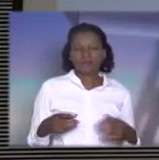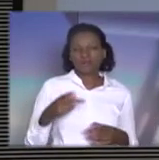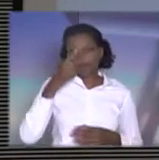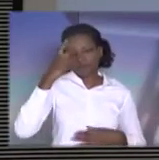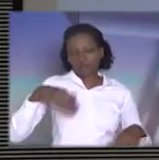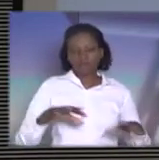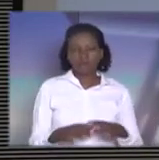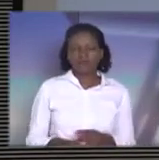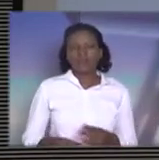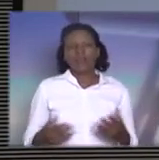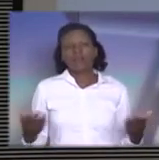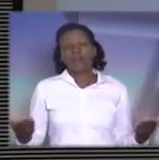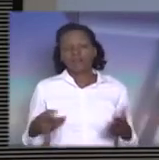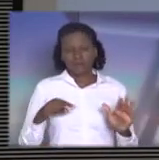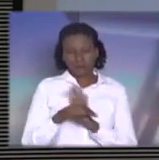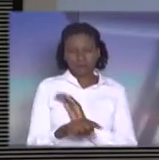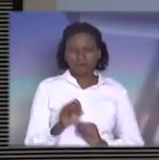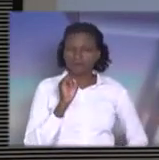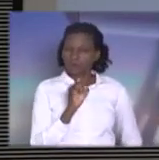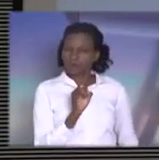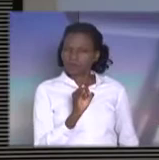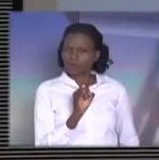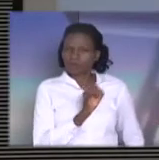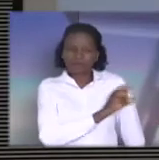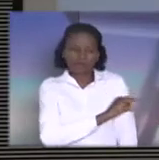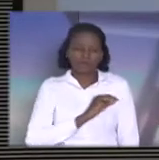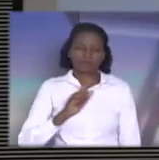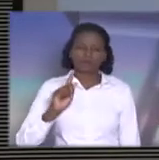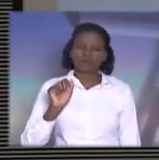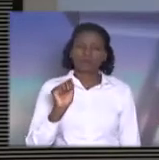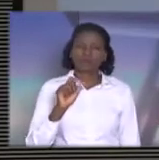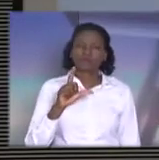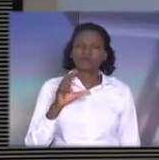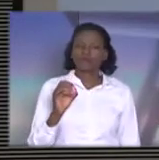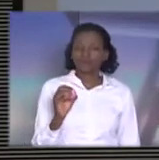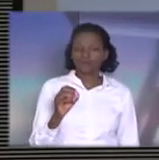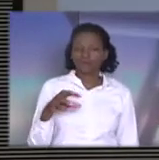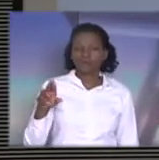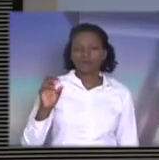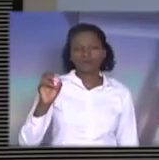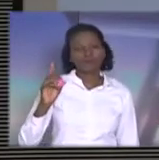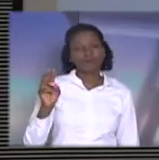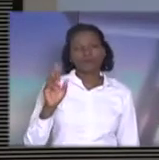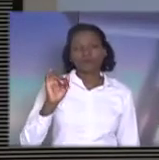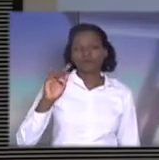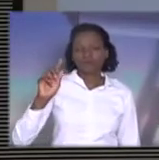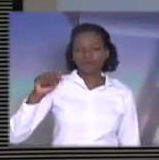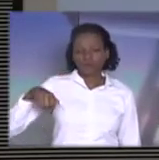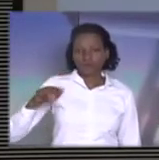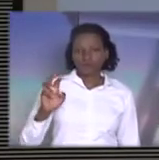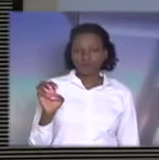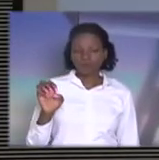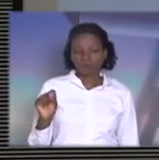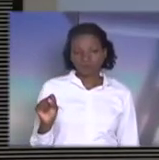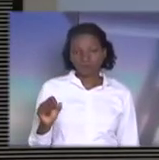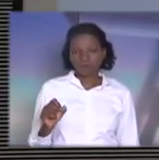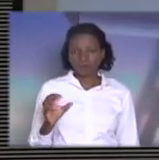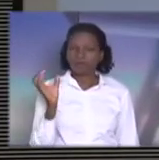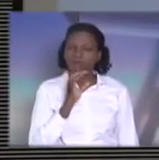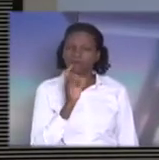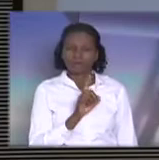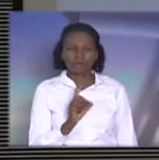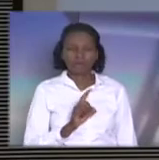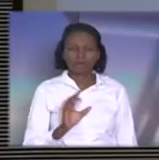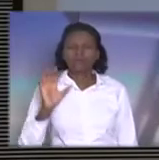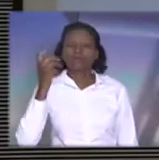a ação rápida do capitão Galo Rodrigues, como teria terminado essa ocorrência? Todos os cidadãos teriam sido roubados, levados o